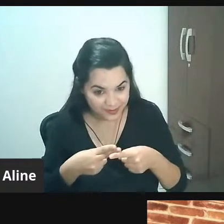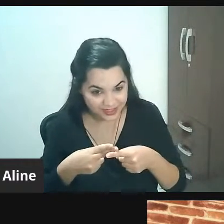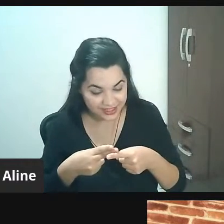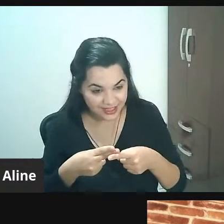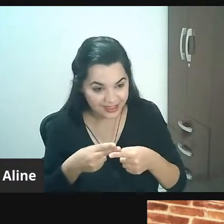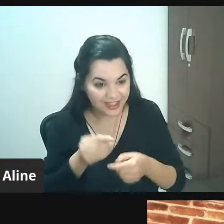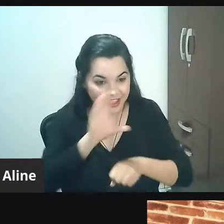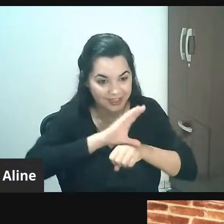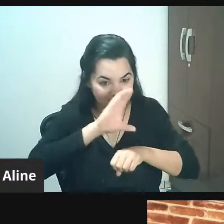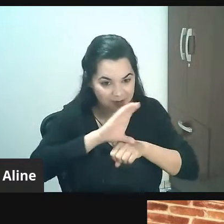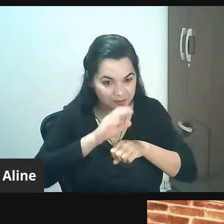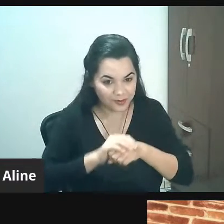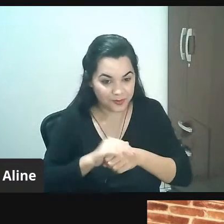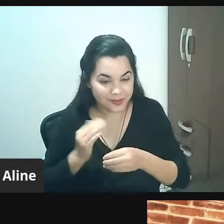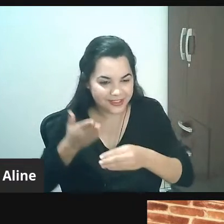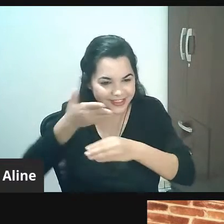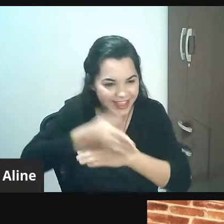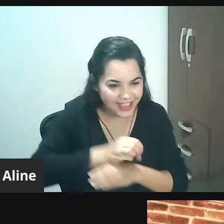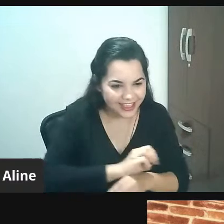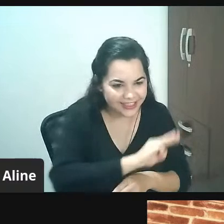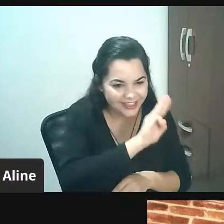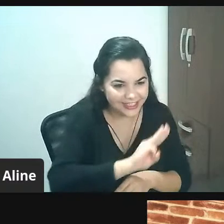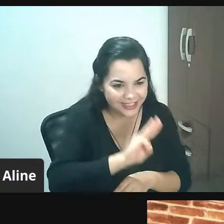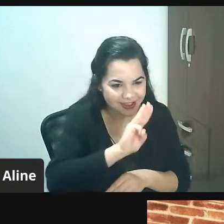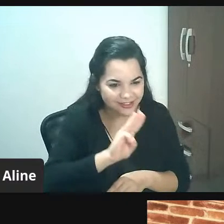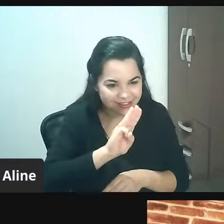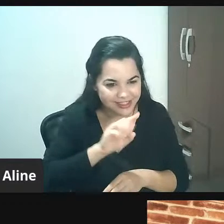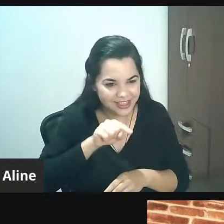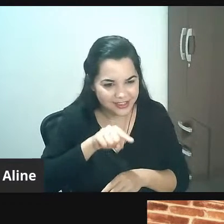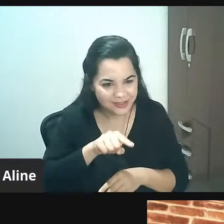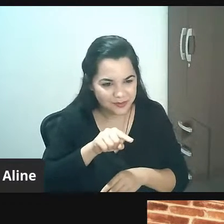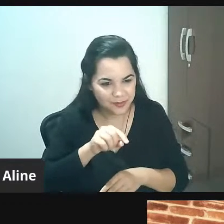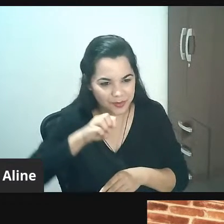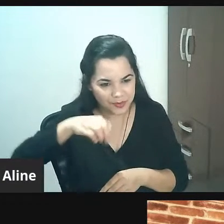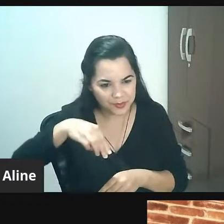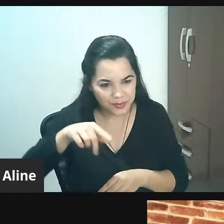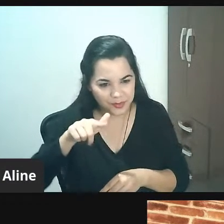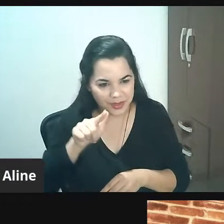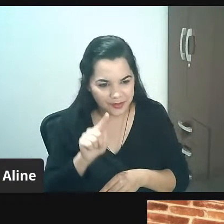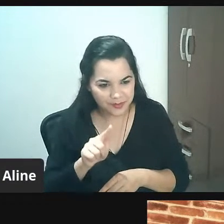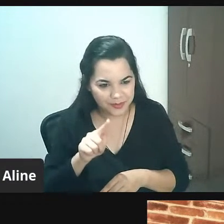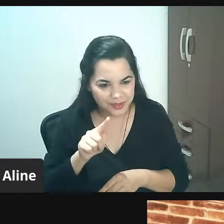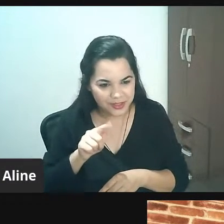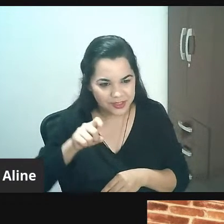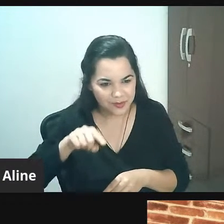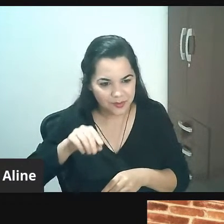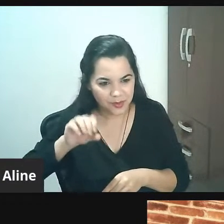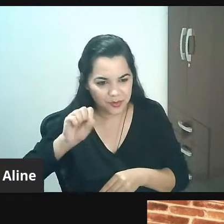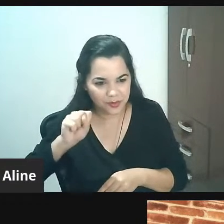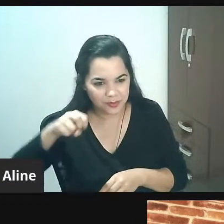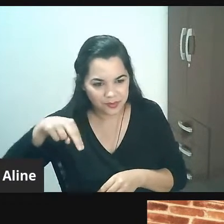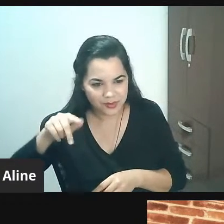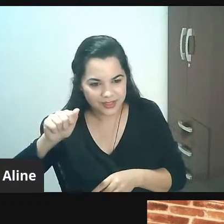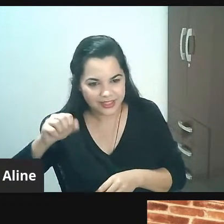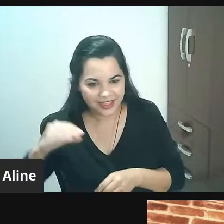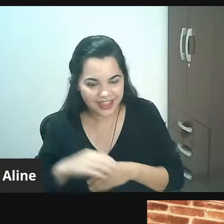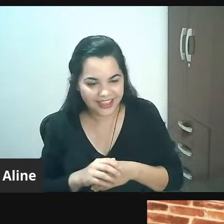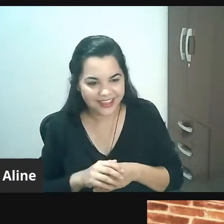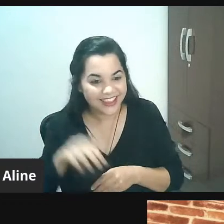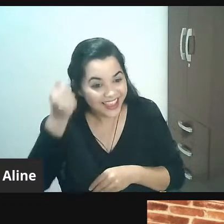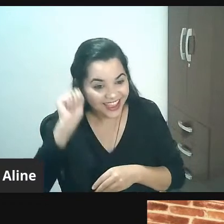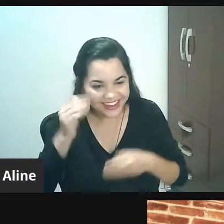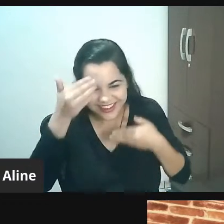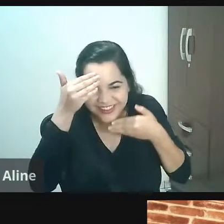cursos acesse o nosso site www.ng.senac.br Aline muito